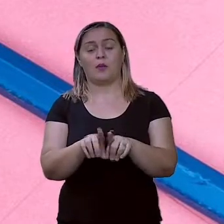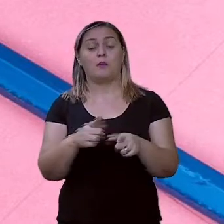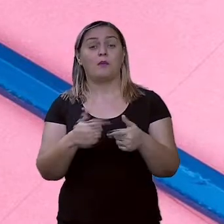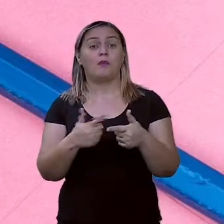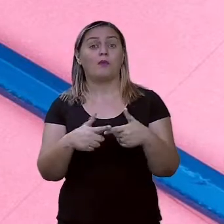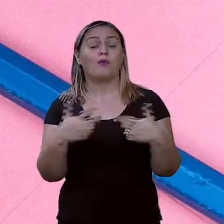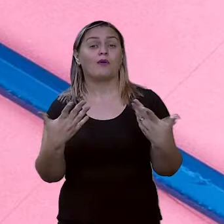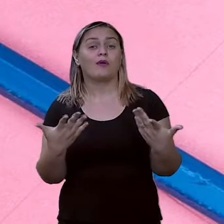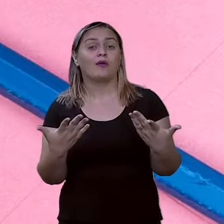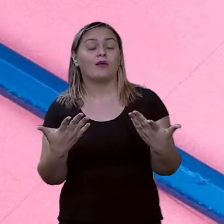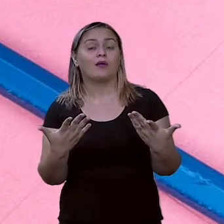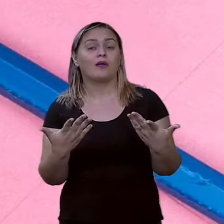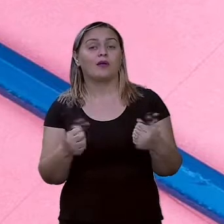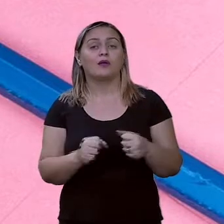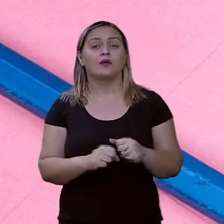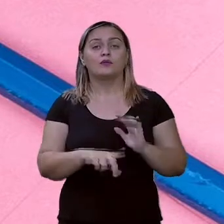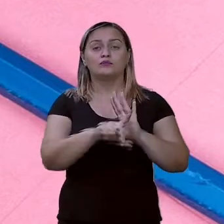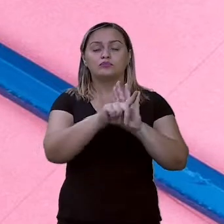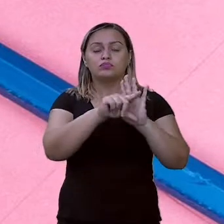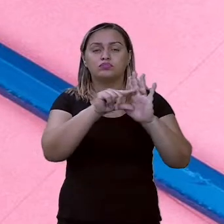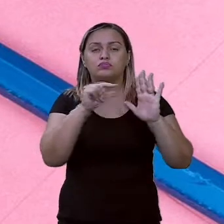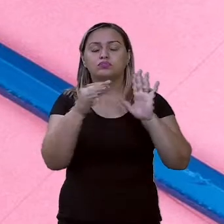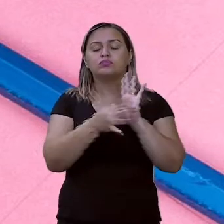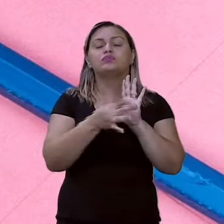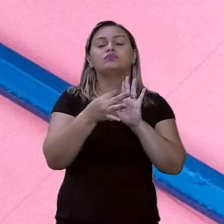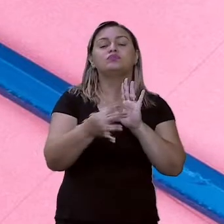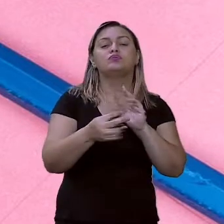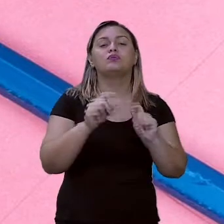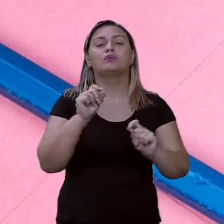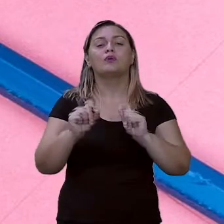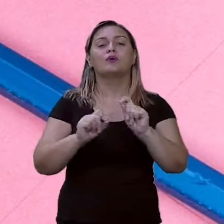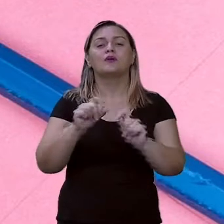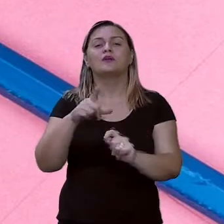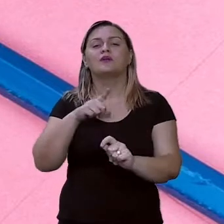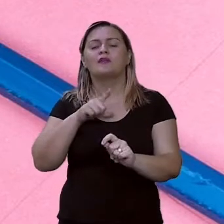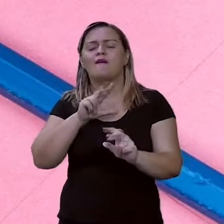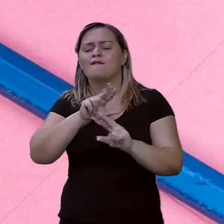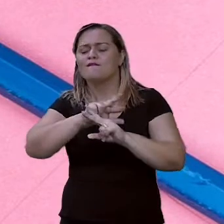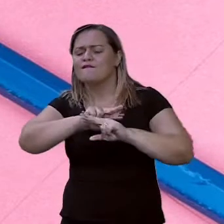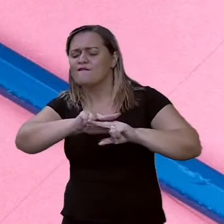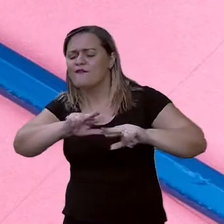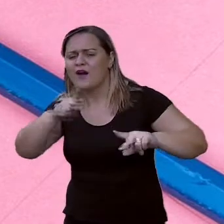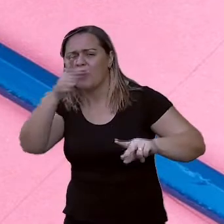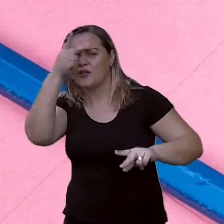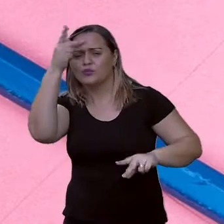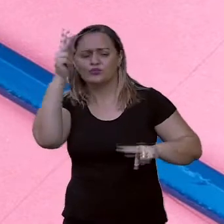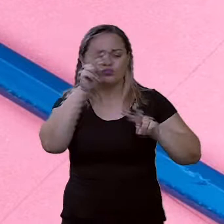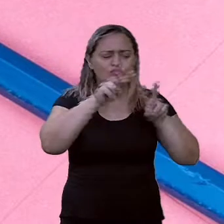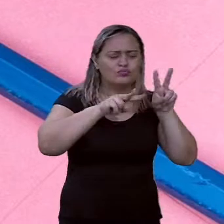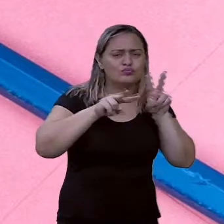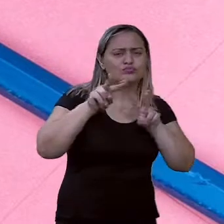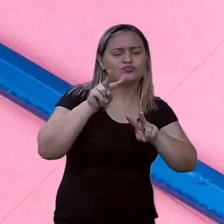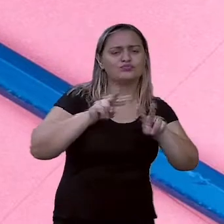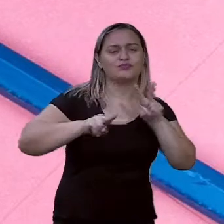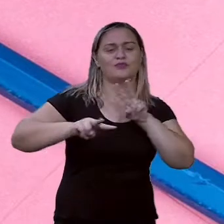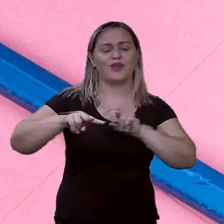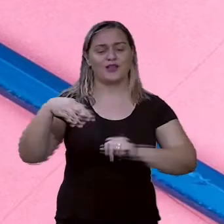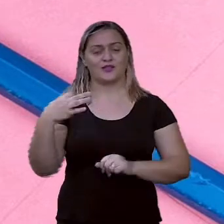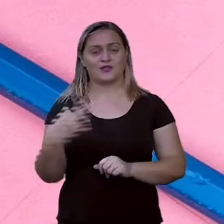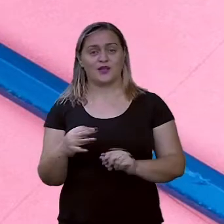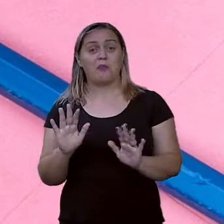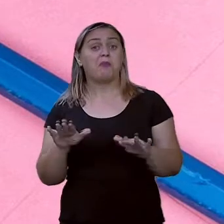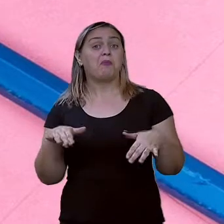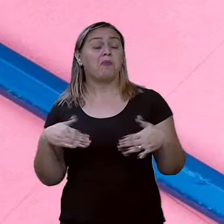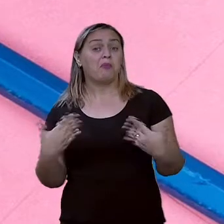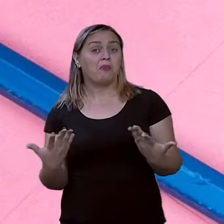do artigo de opinião é alcançar muitas pessoas. E a melhor forma de você alcançar